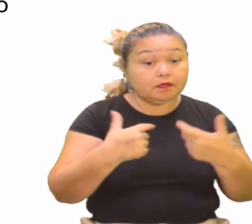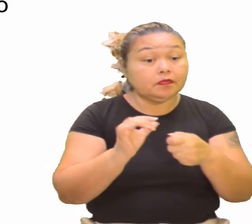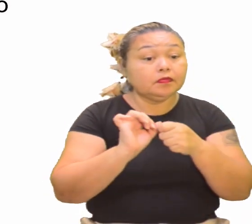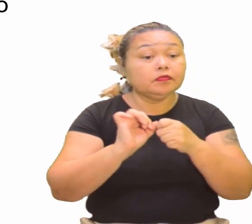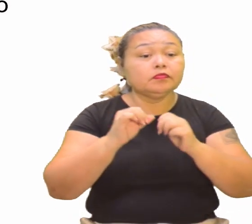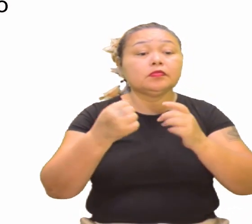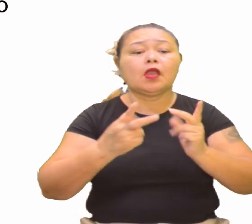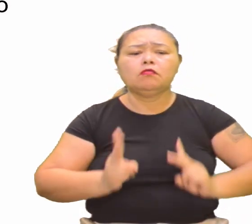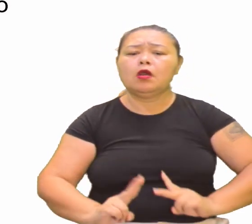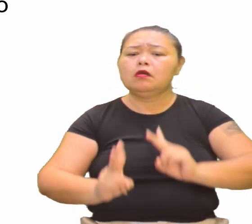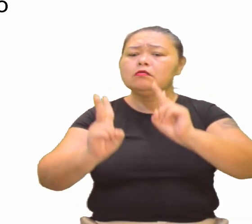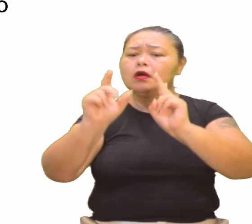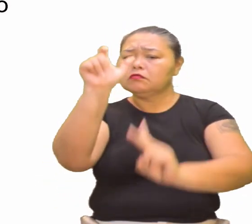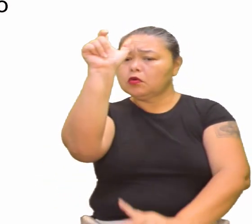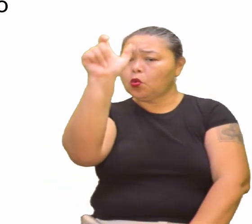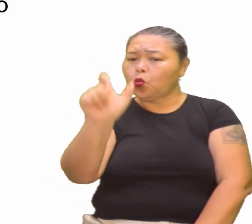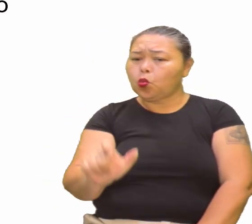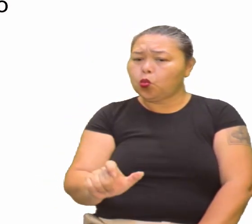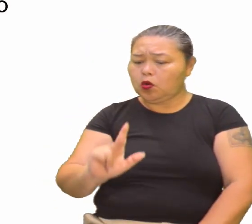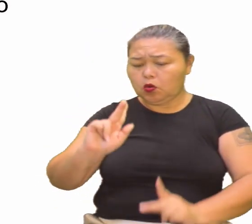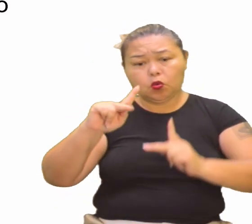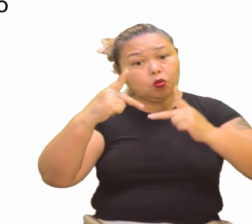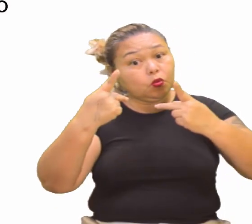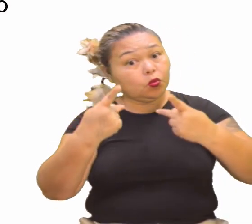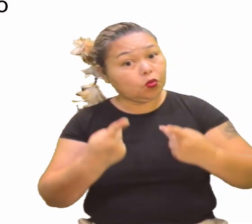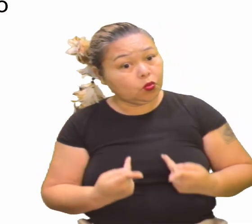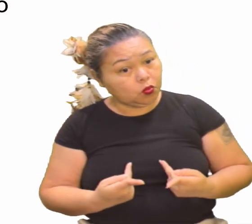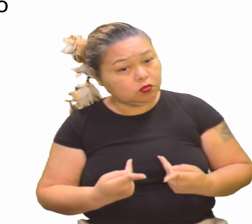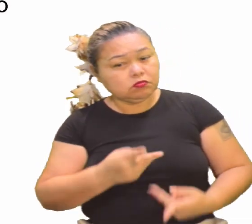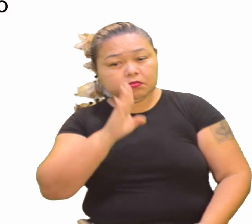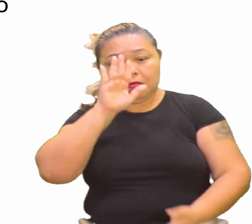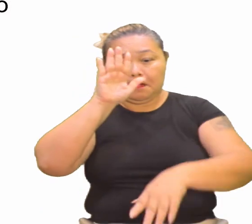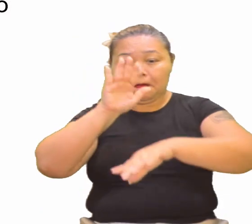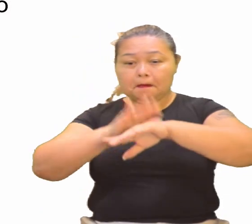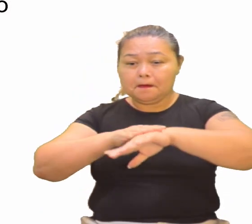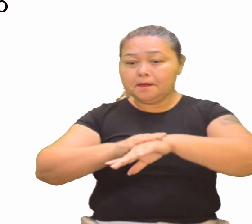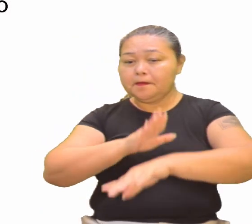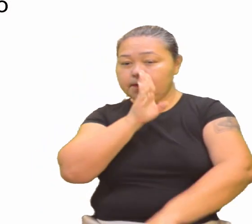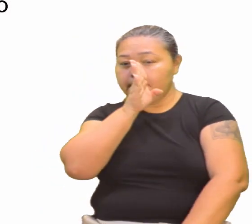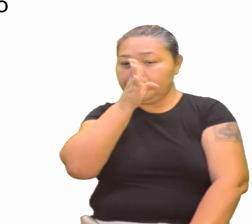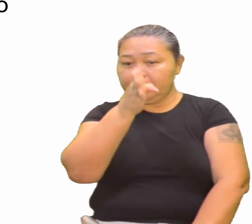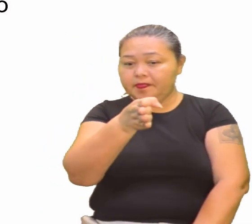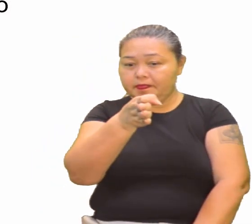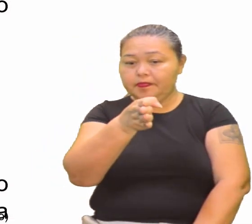valorização da figura humana, ela é colocada como centro mais importante da criação.